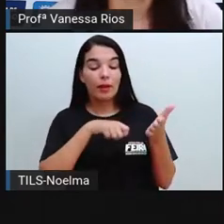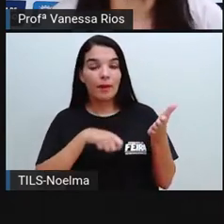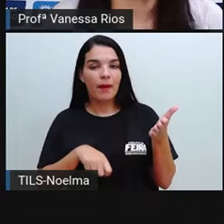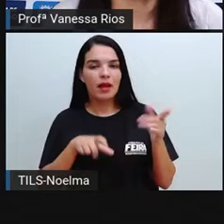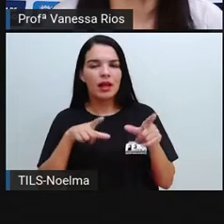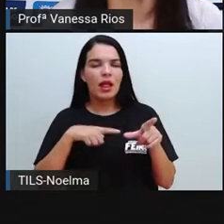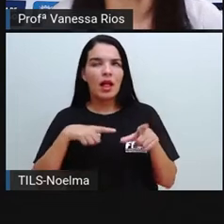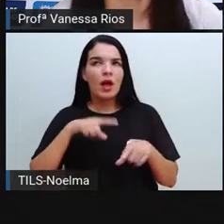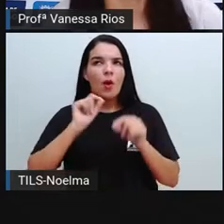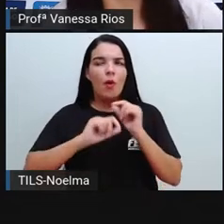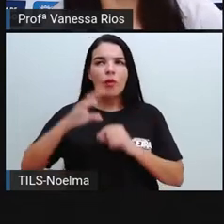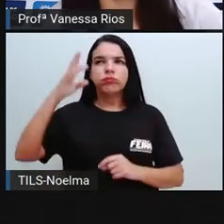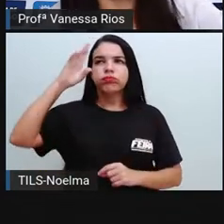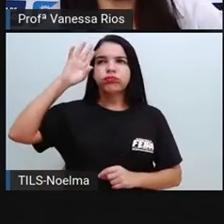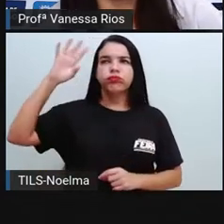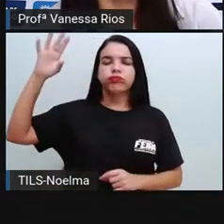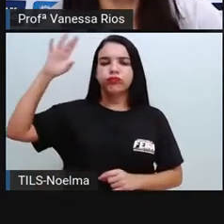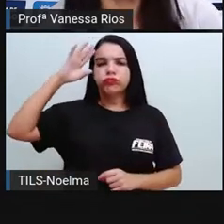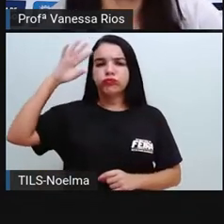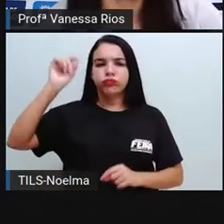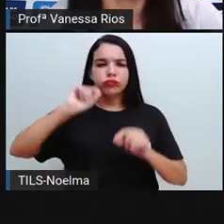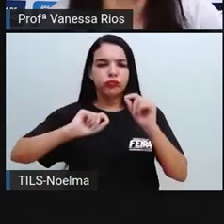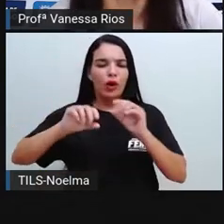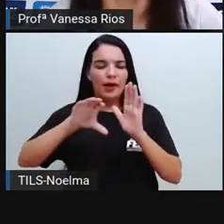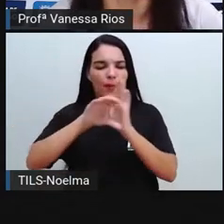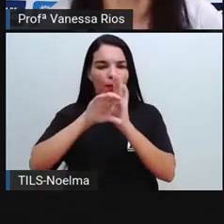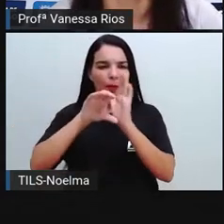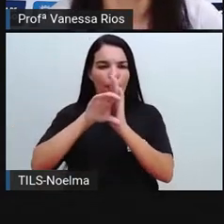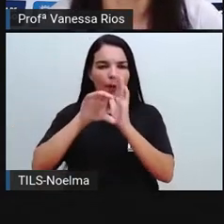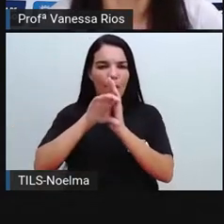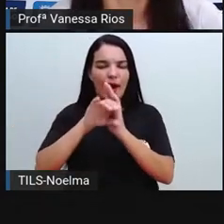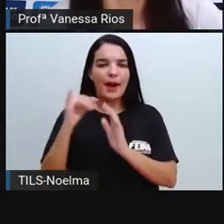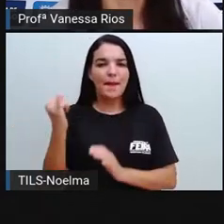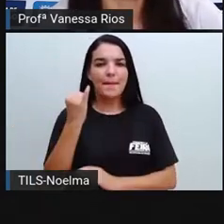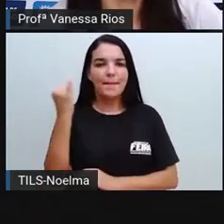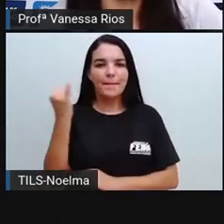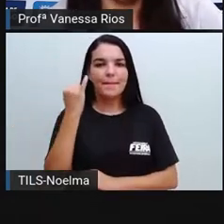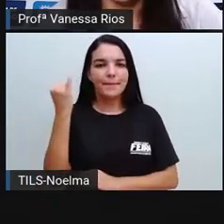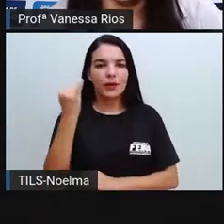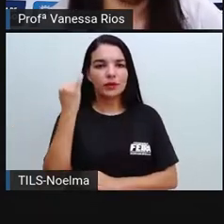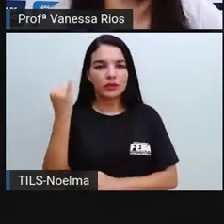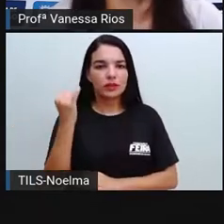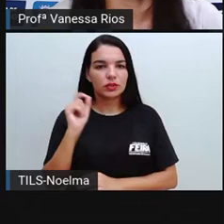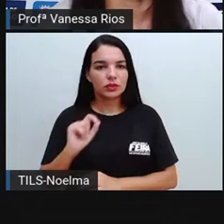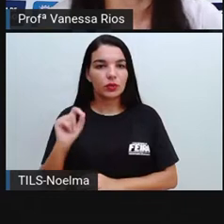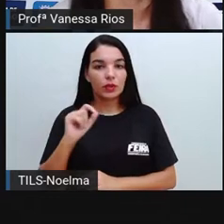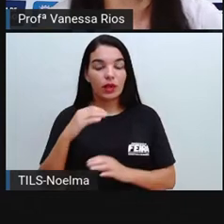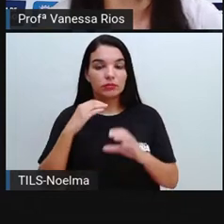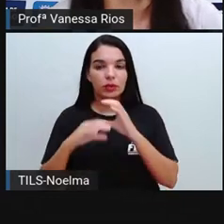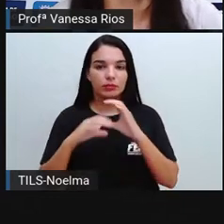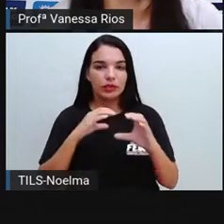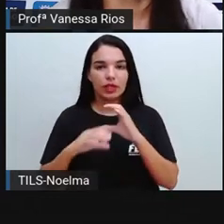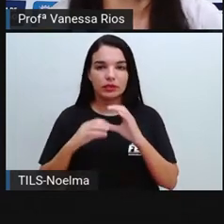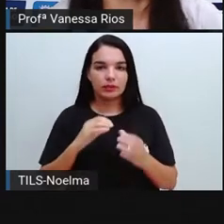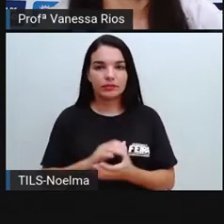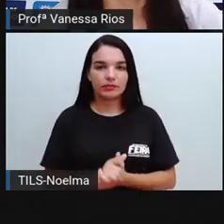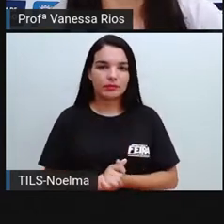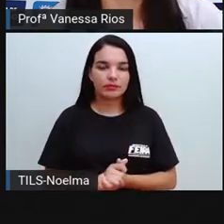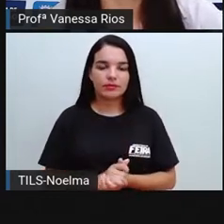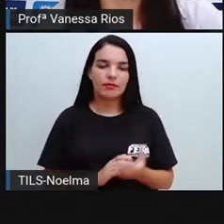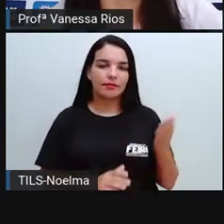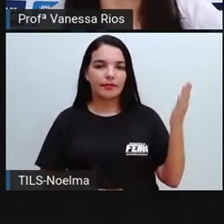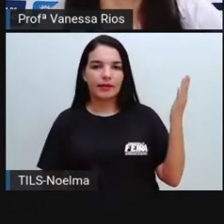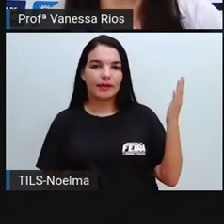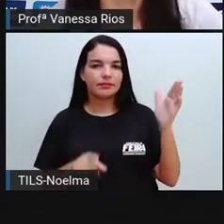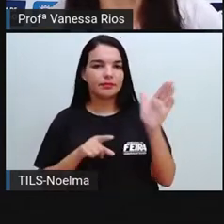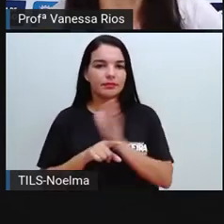posicionamento ou de um conceito muito importante, né? Do processo de comunicação. E aí, para